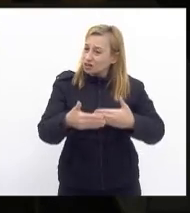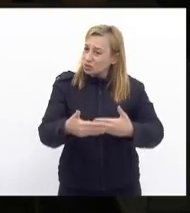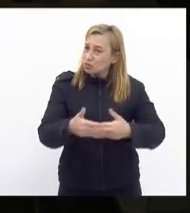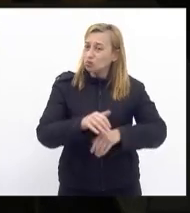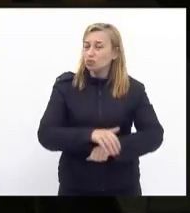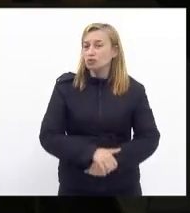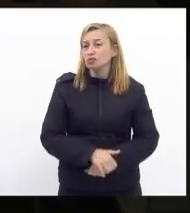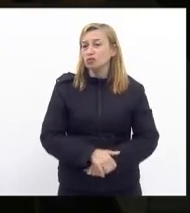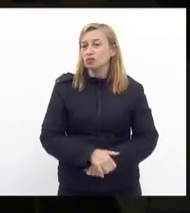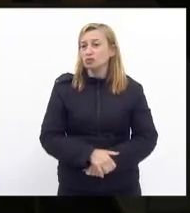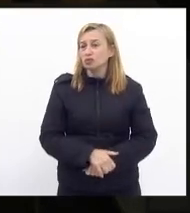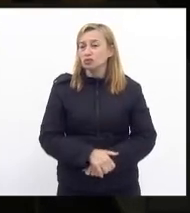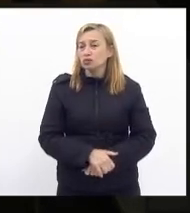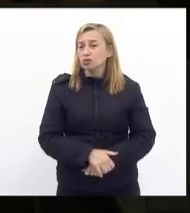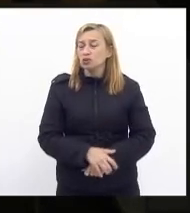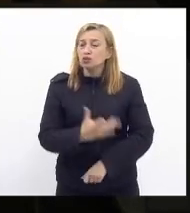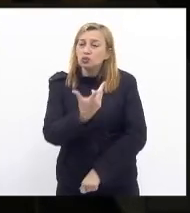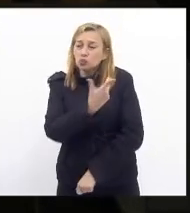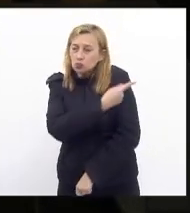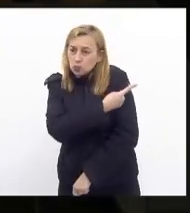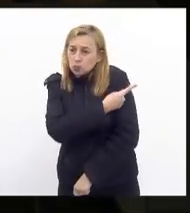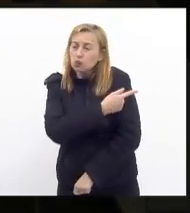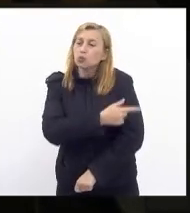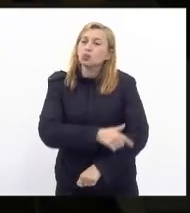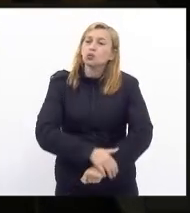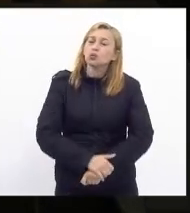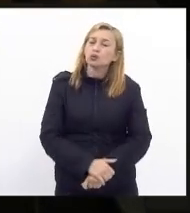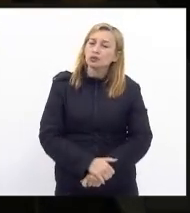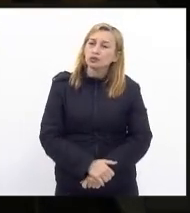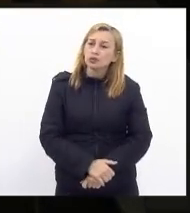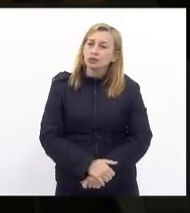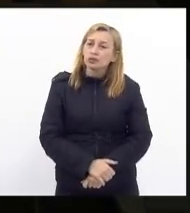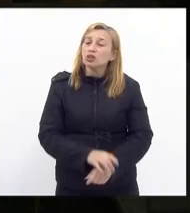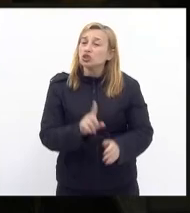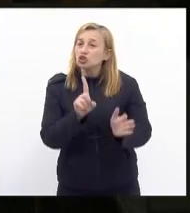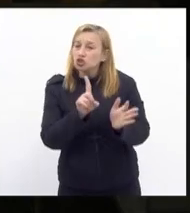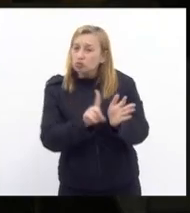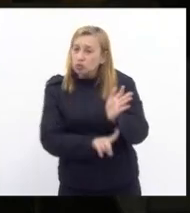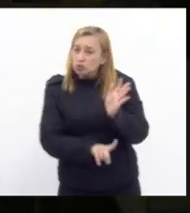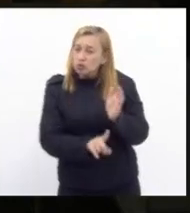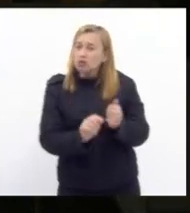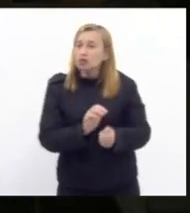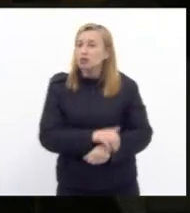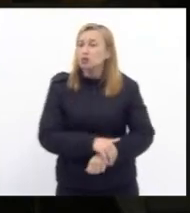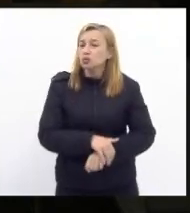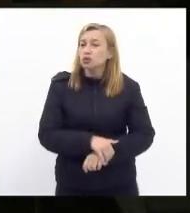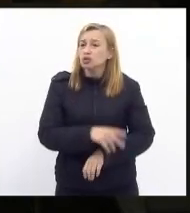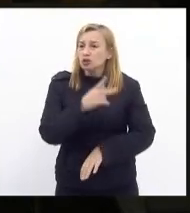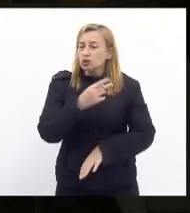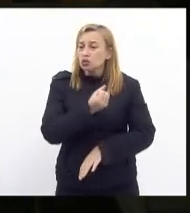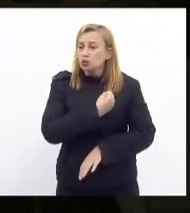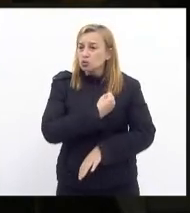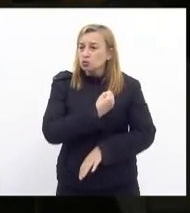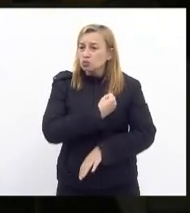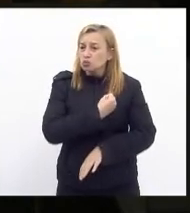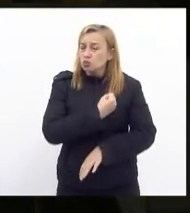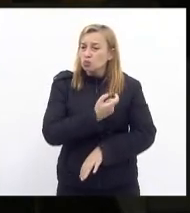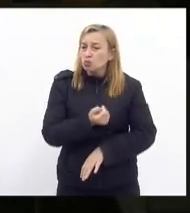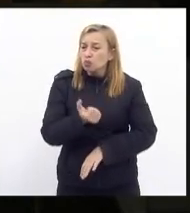taxas de vacinação redução do número médio